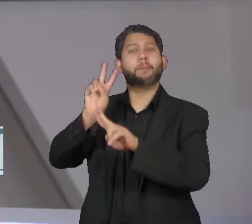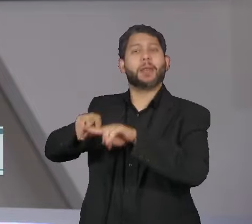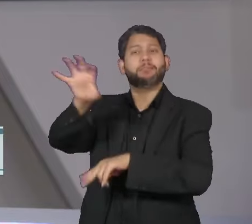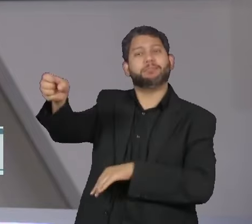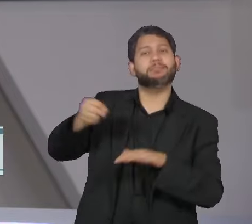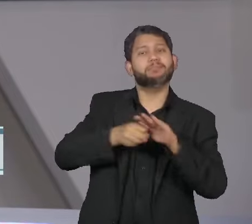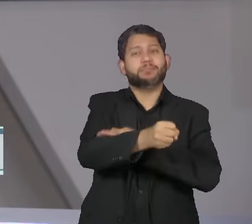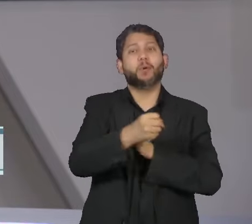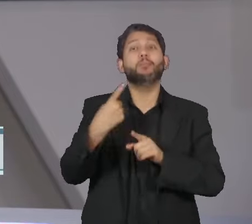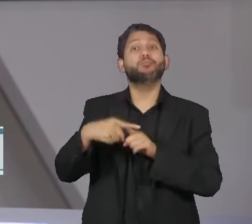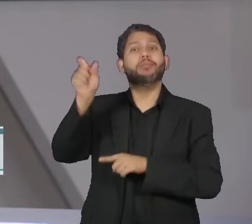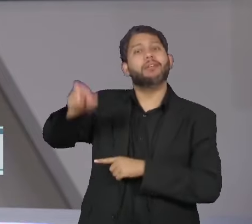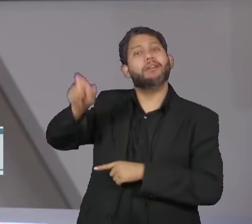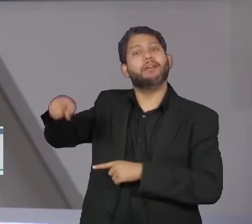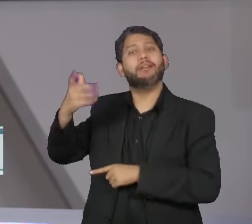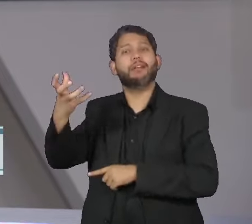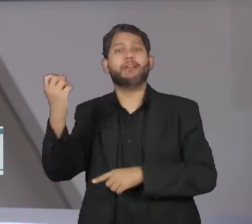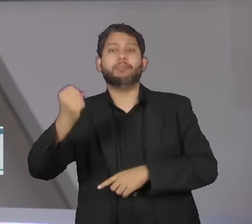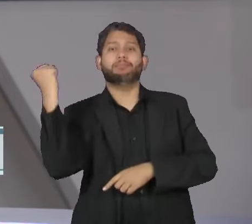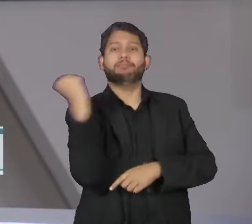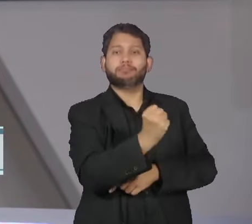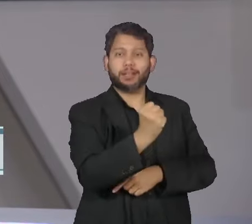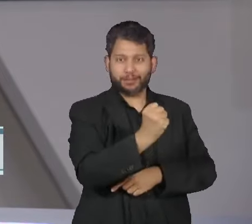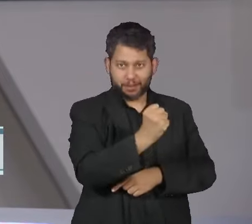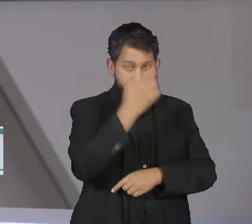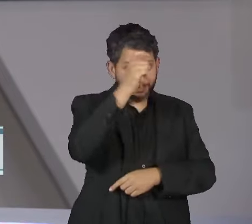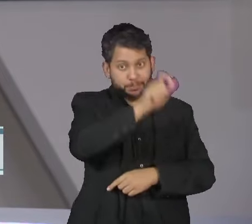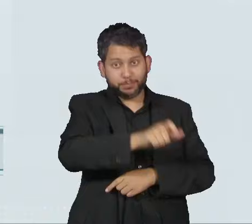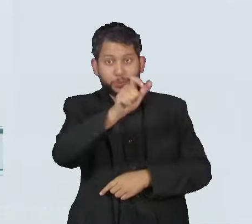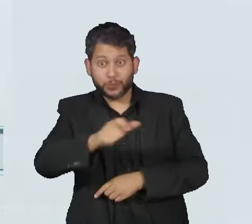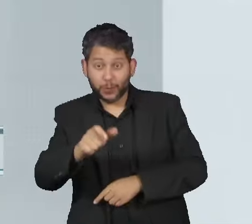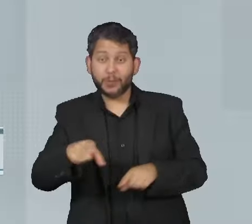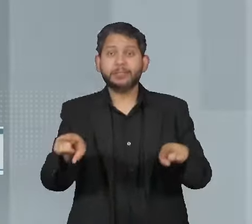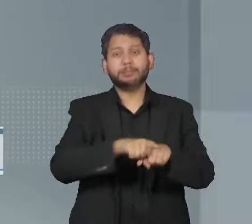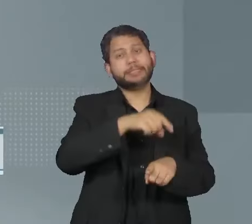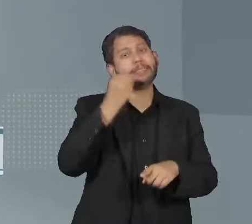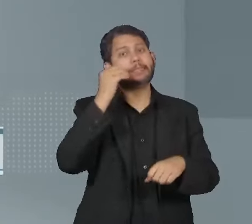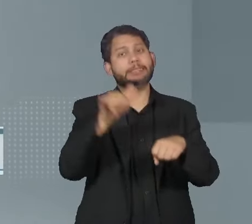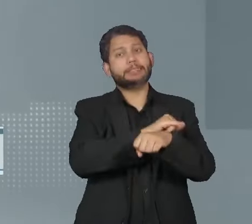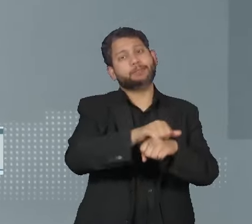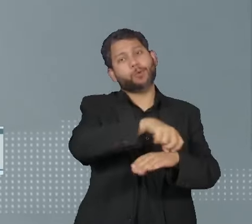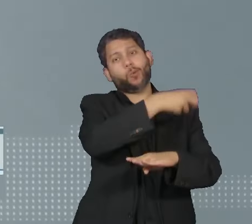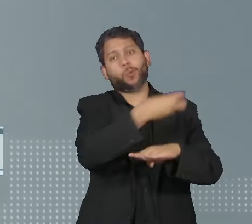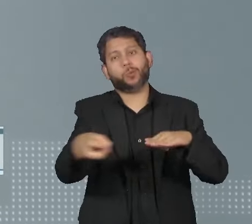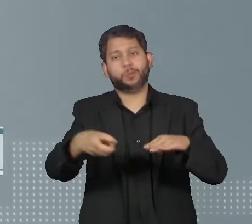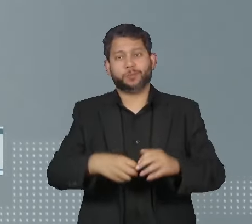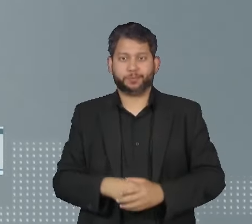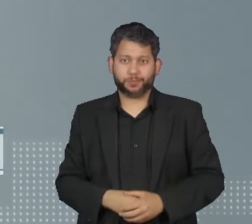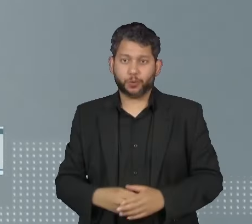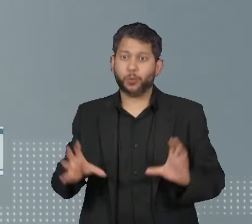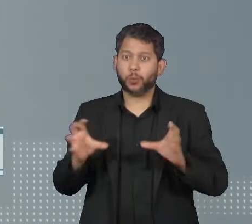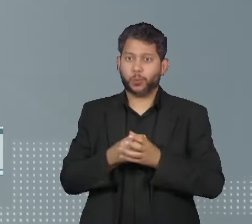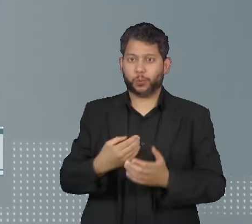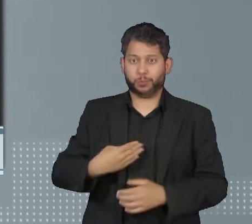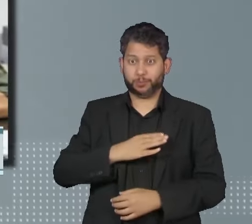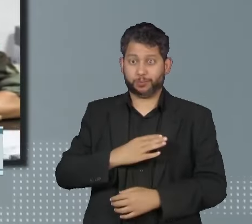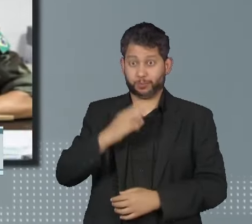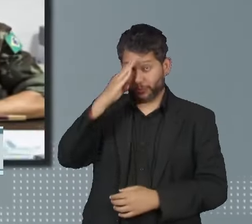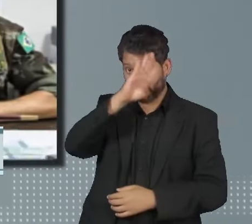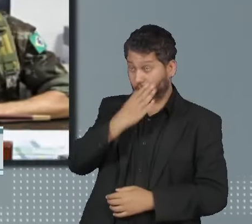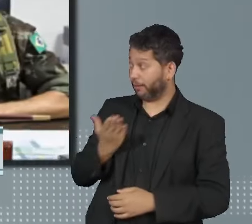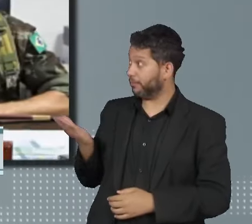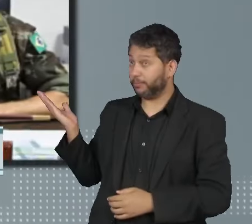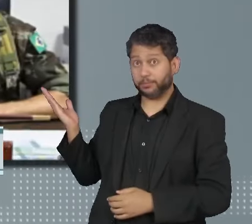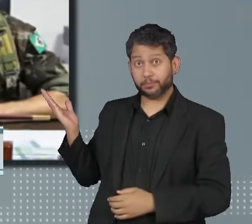o plano que visava um golpe de Estado e o assassinato de autoridades. Para bolsonaristas, o plano dos quatro militares e de um